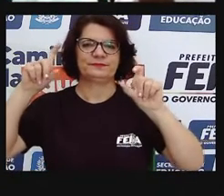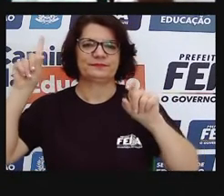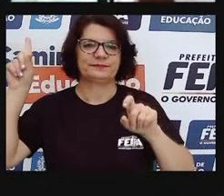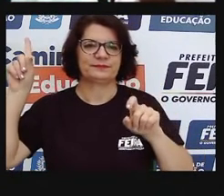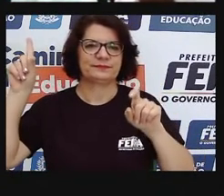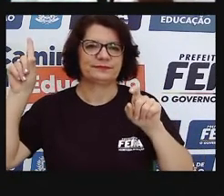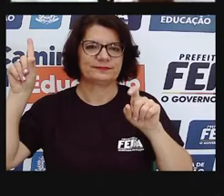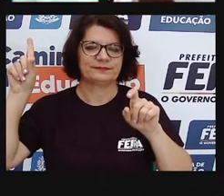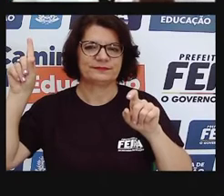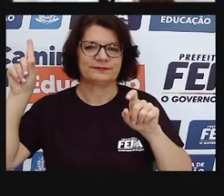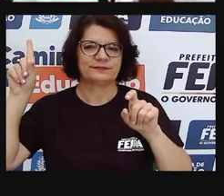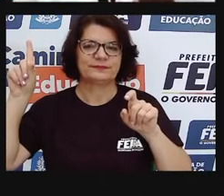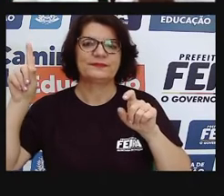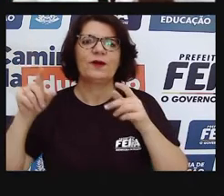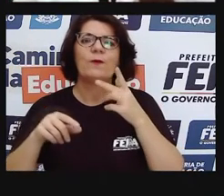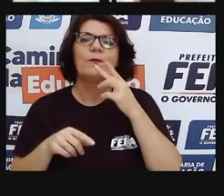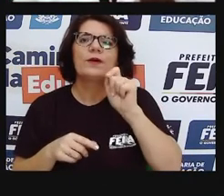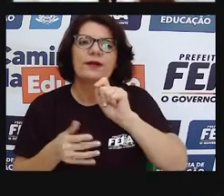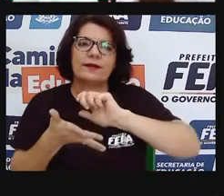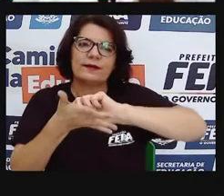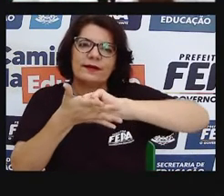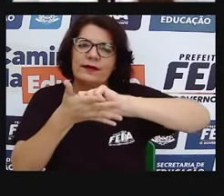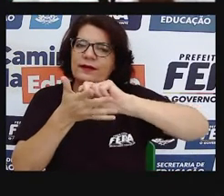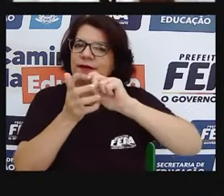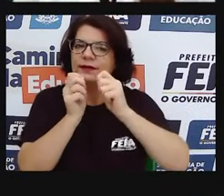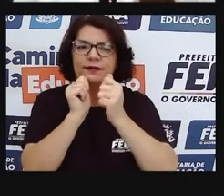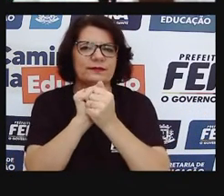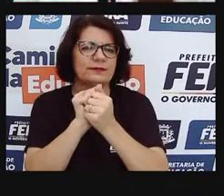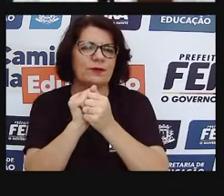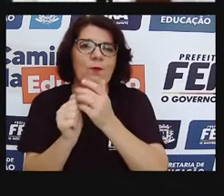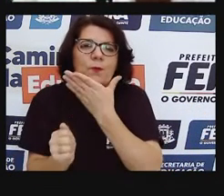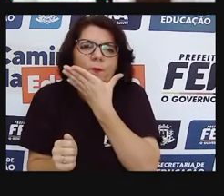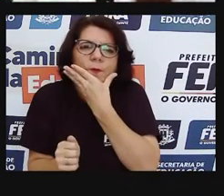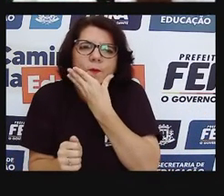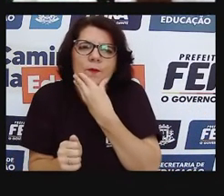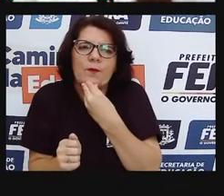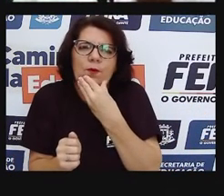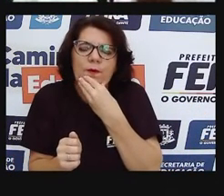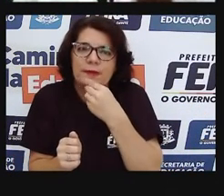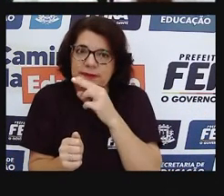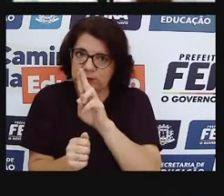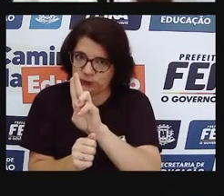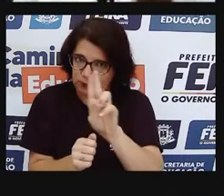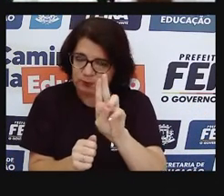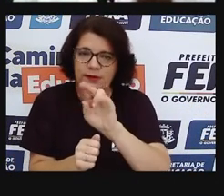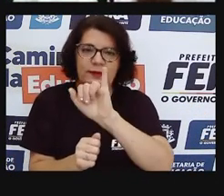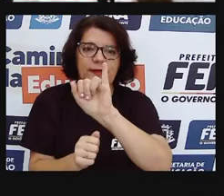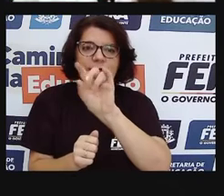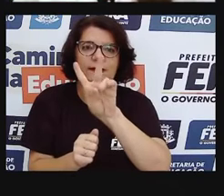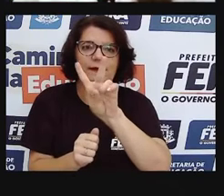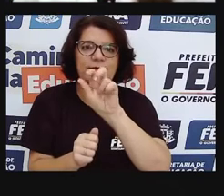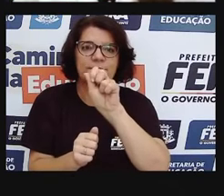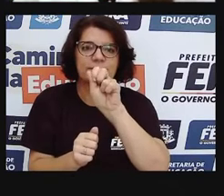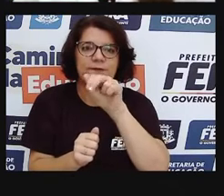É uma obra de arte, de um artista chamado Ivan Cruz.